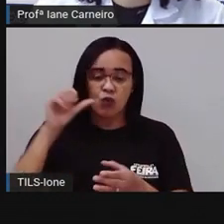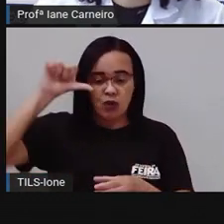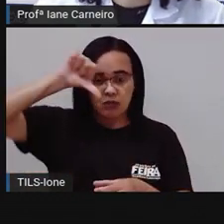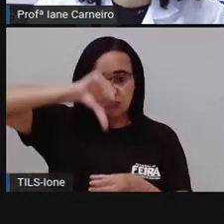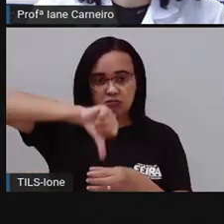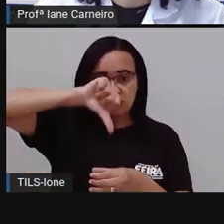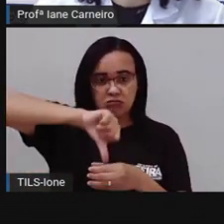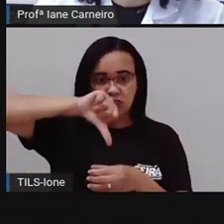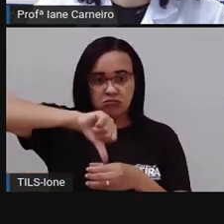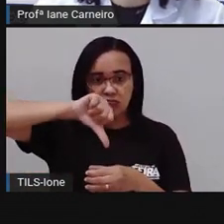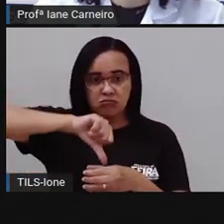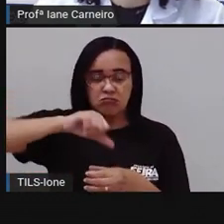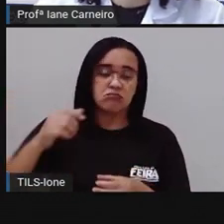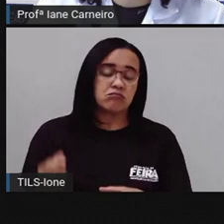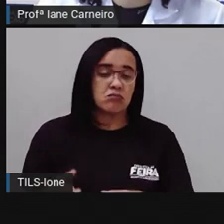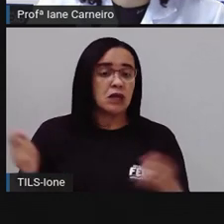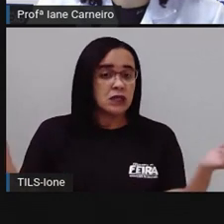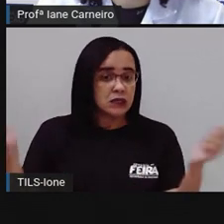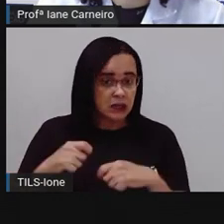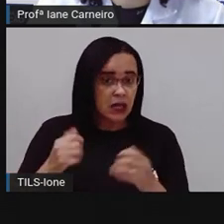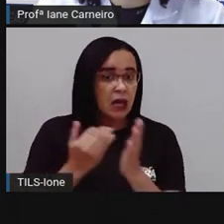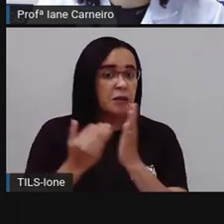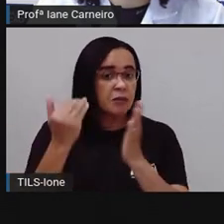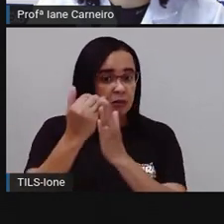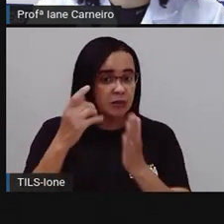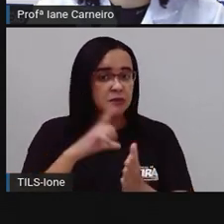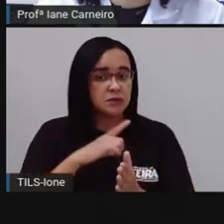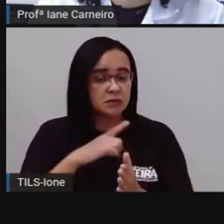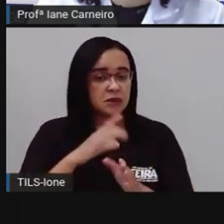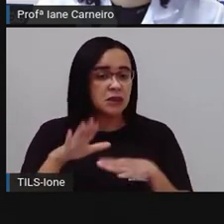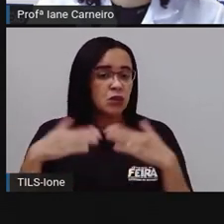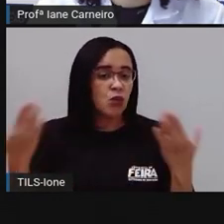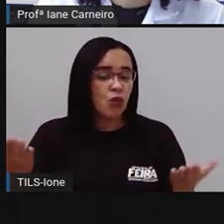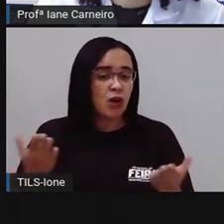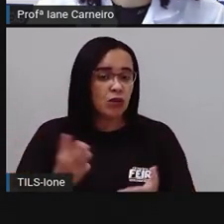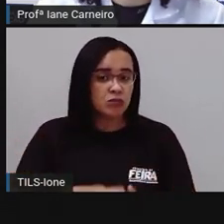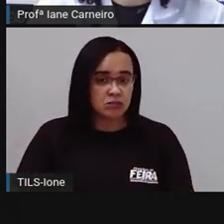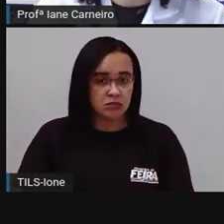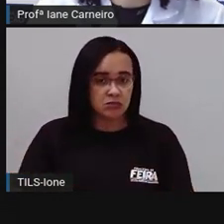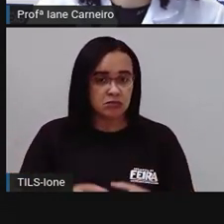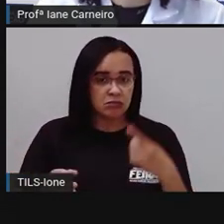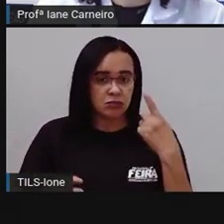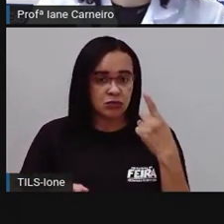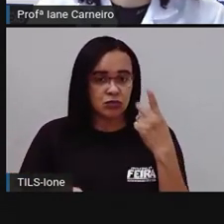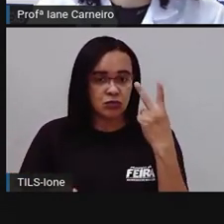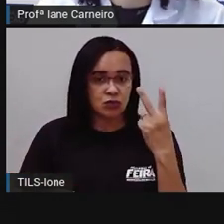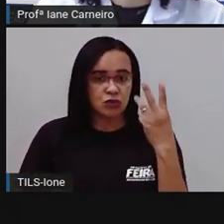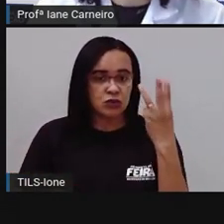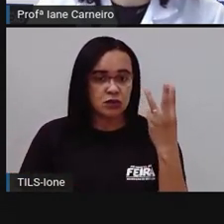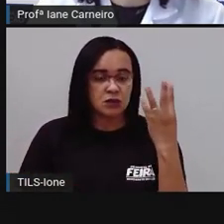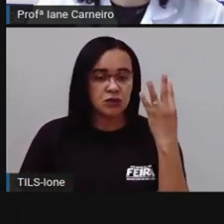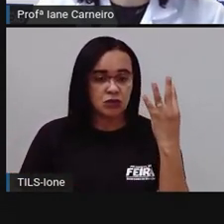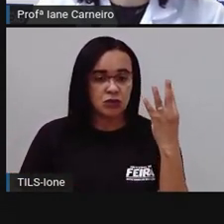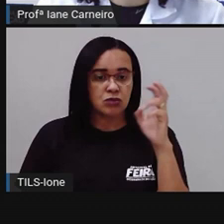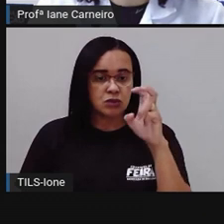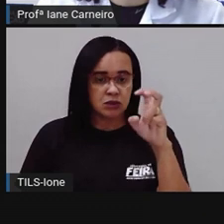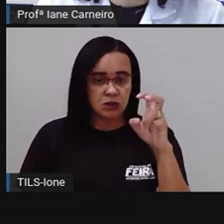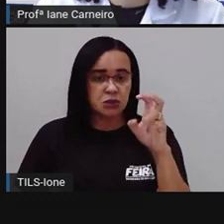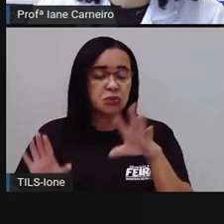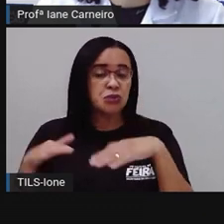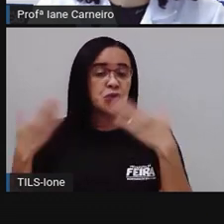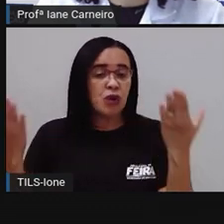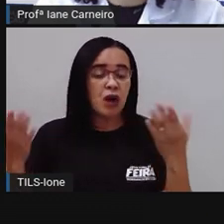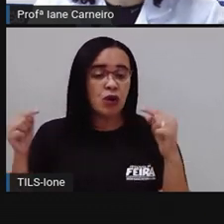copo 1? Será que é o copo 1 que cabe mais líquidos? Copo 1, copo 2, 3, 4 ou